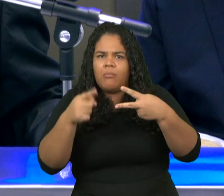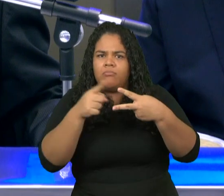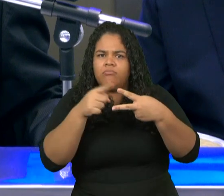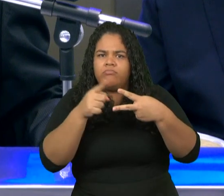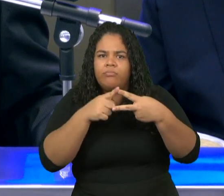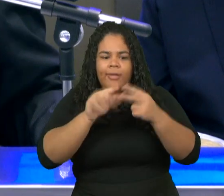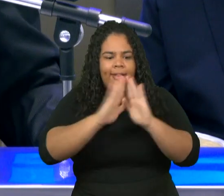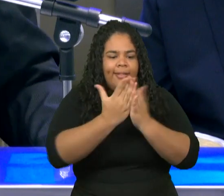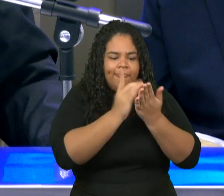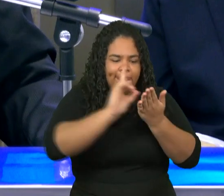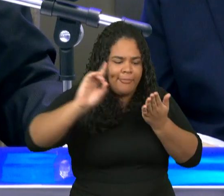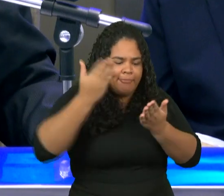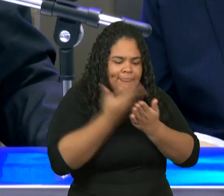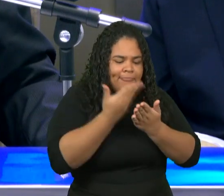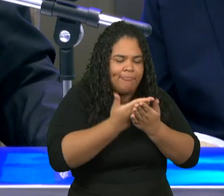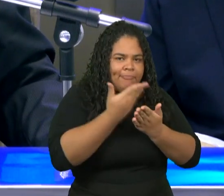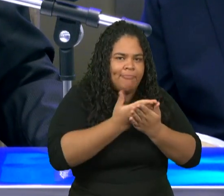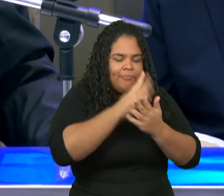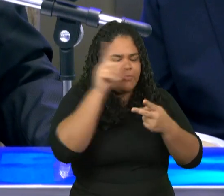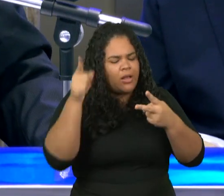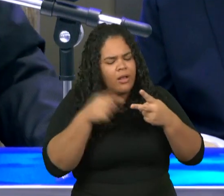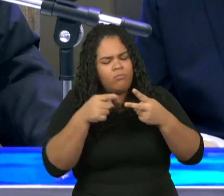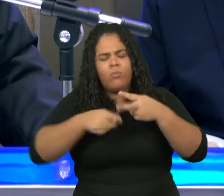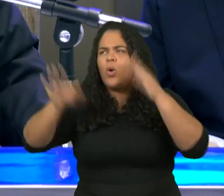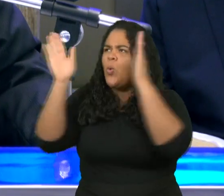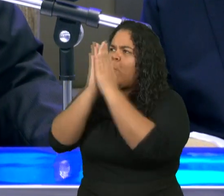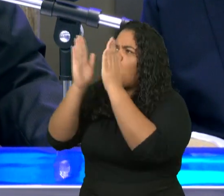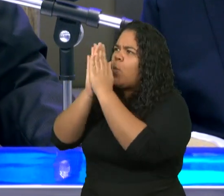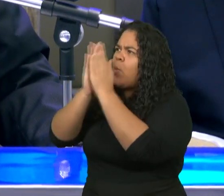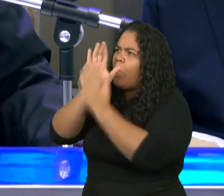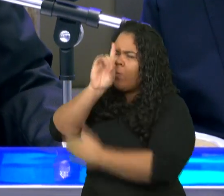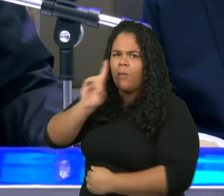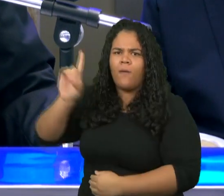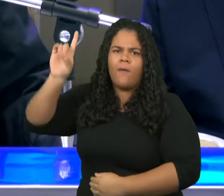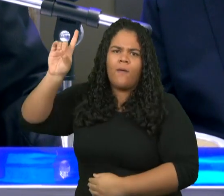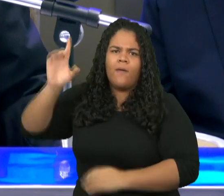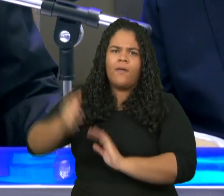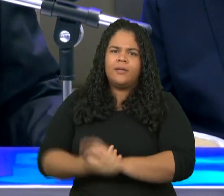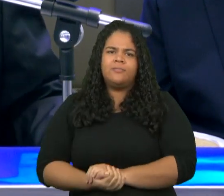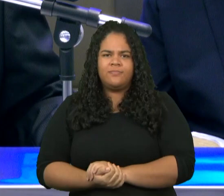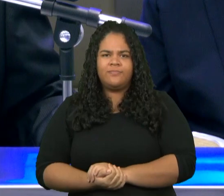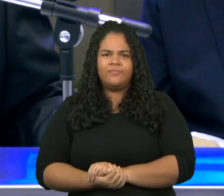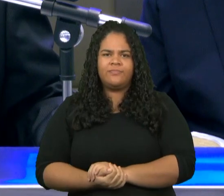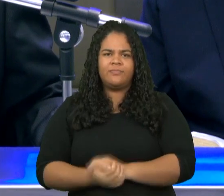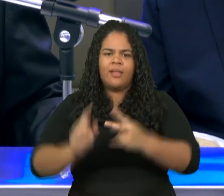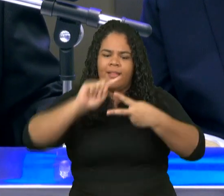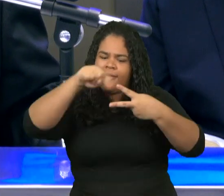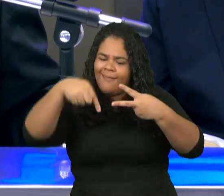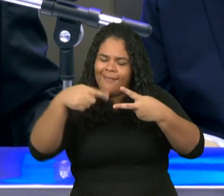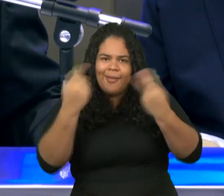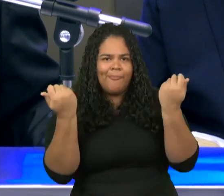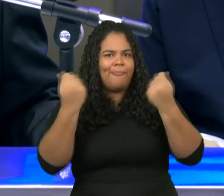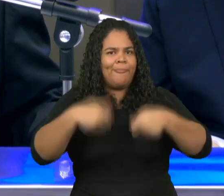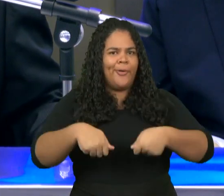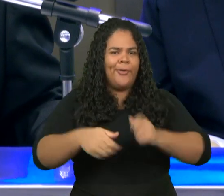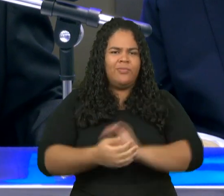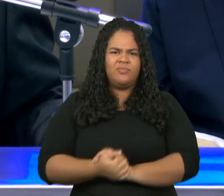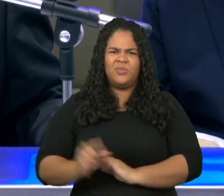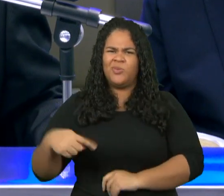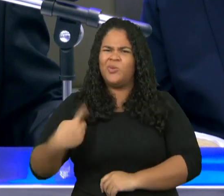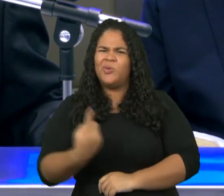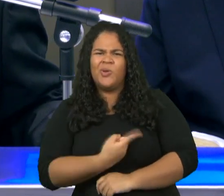amém irmãos igreja e crente não pode viver de fantasia não irmão é oração e palavra